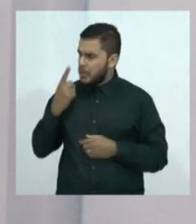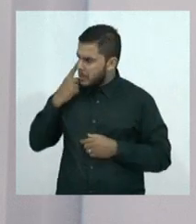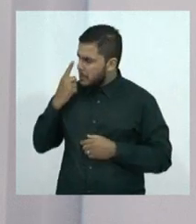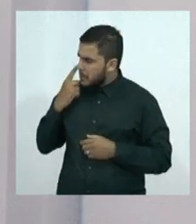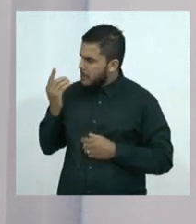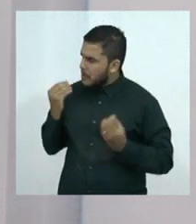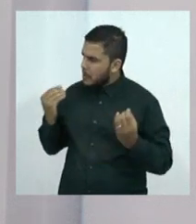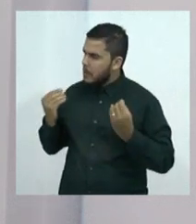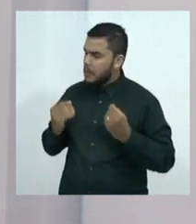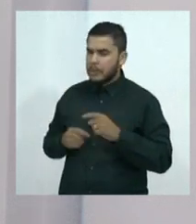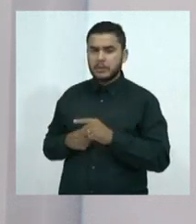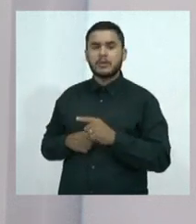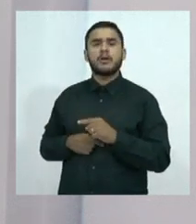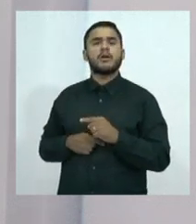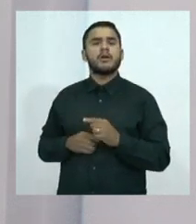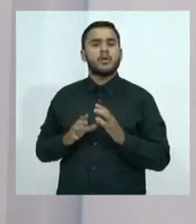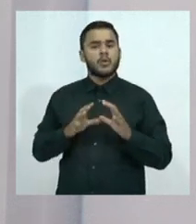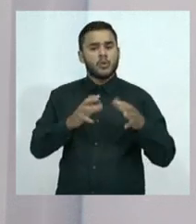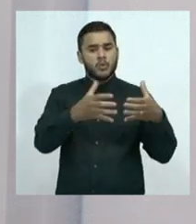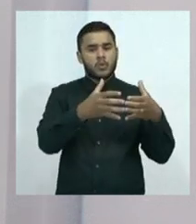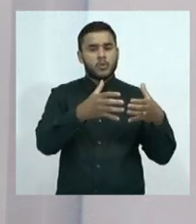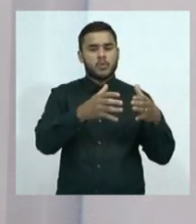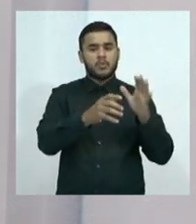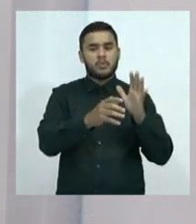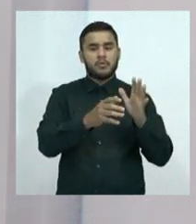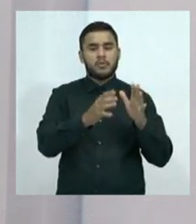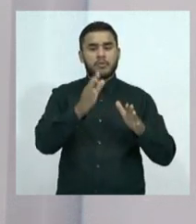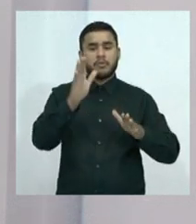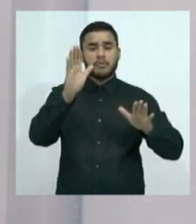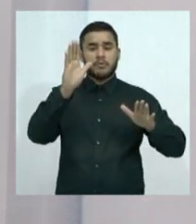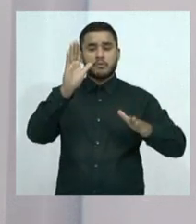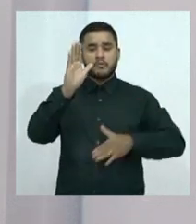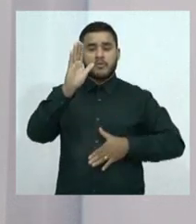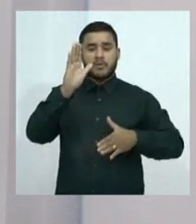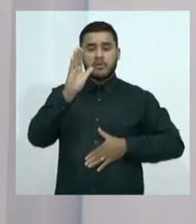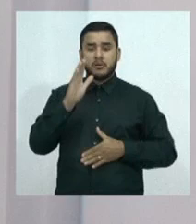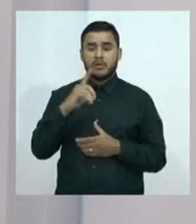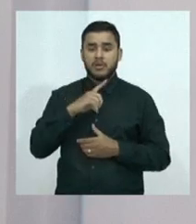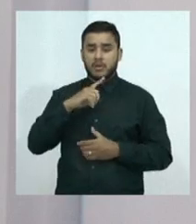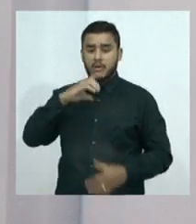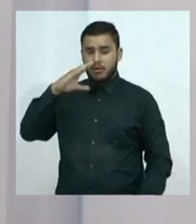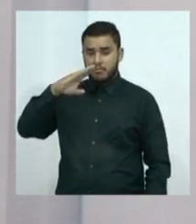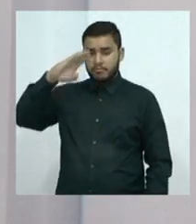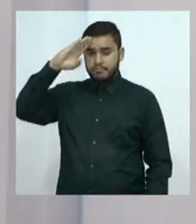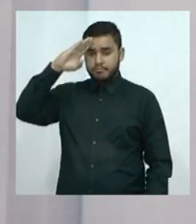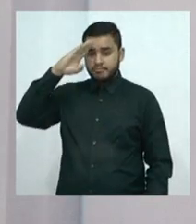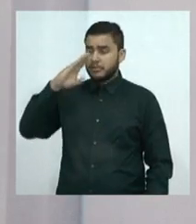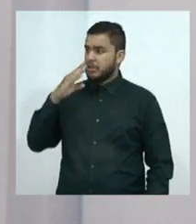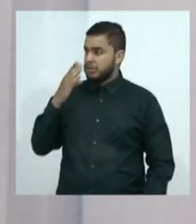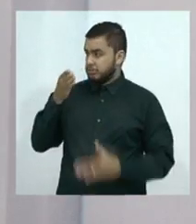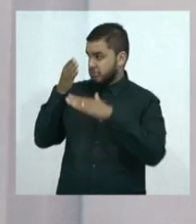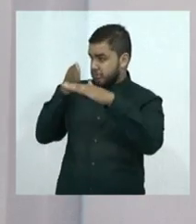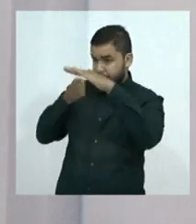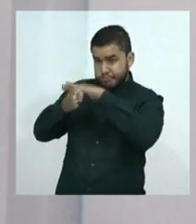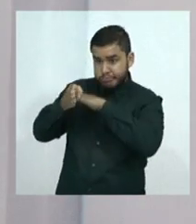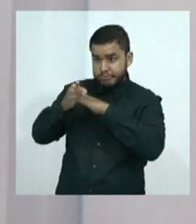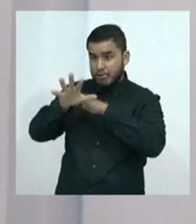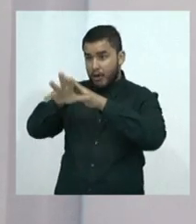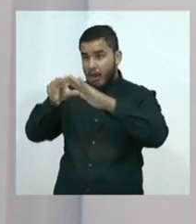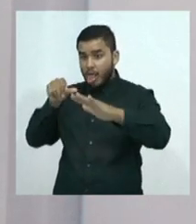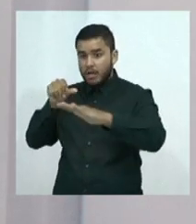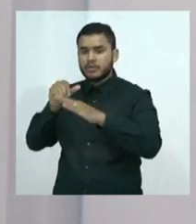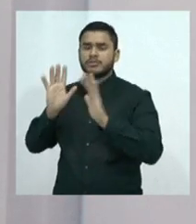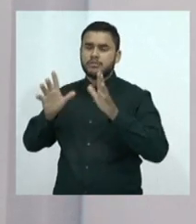esses armamentos vêm do Exército, que de alguma forma conseguem retirar, né? lá, que a gente já veio até esse ano nos